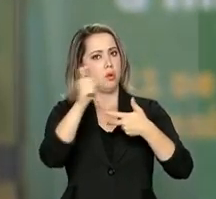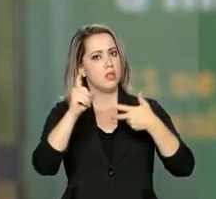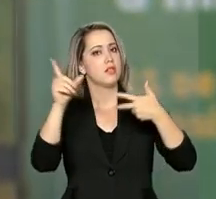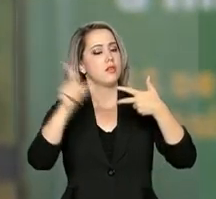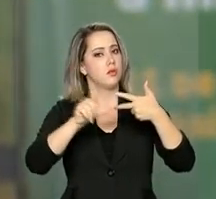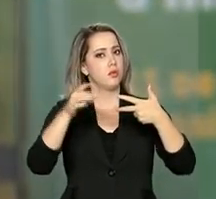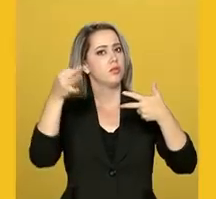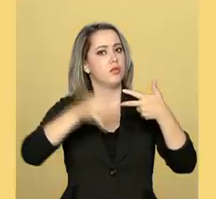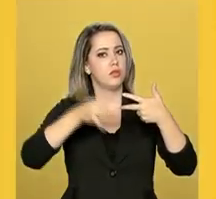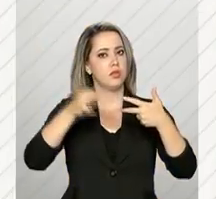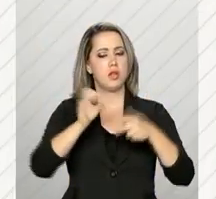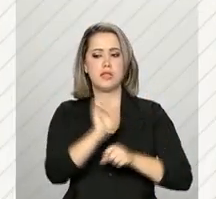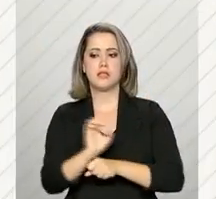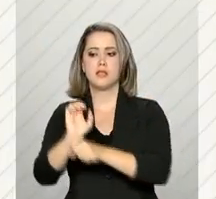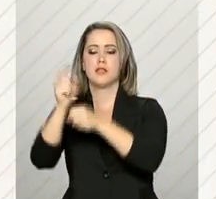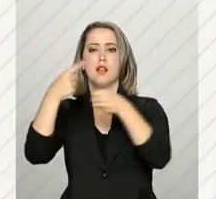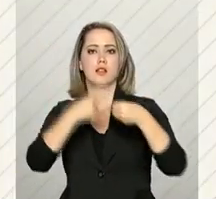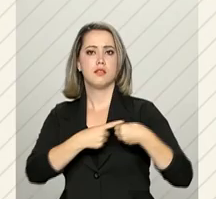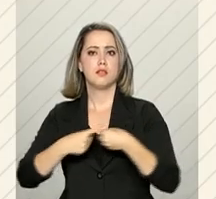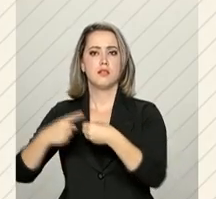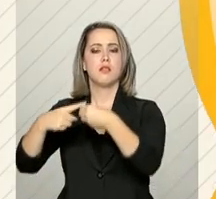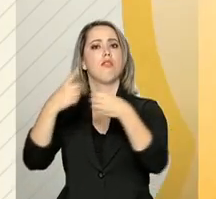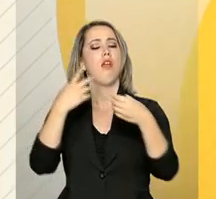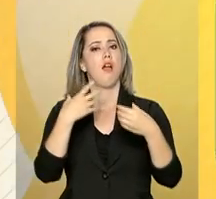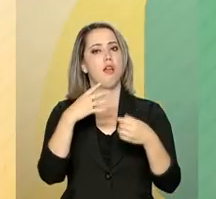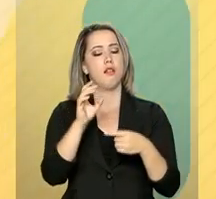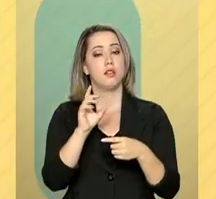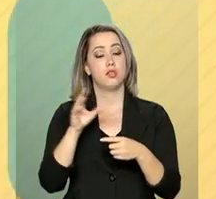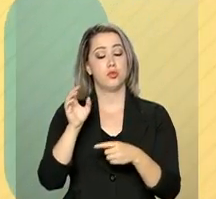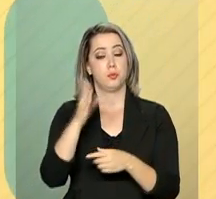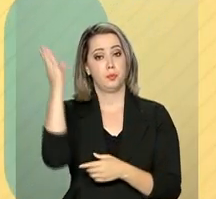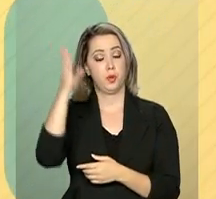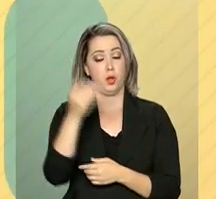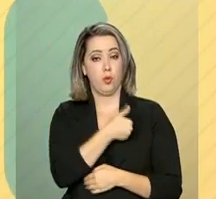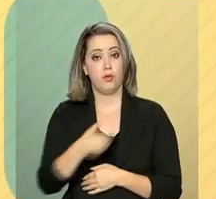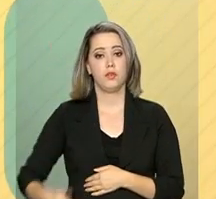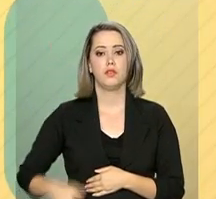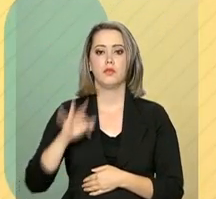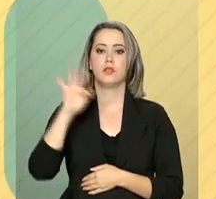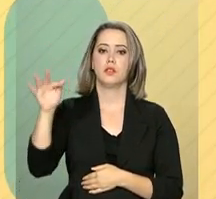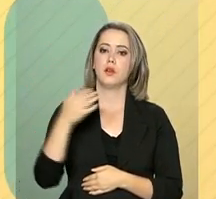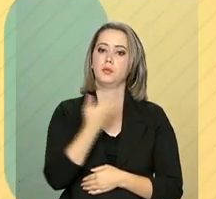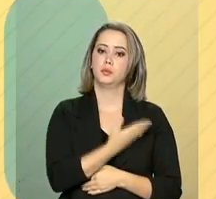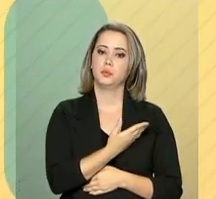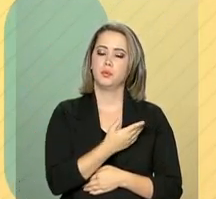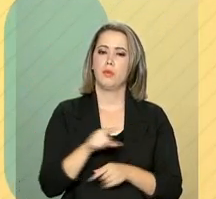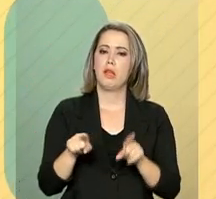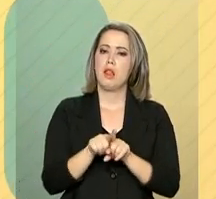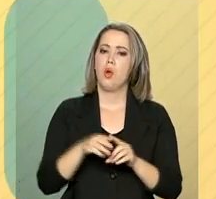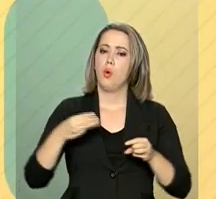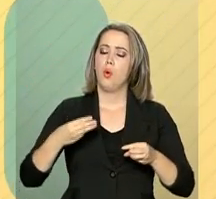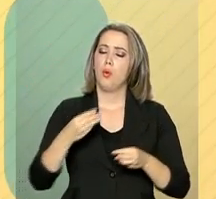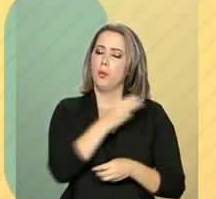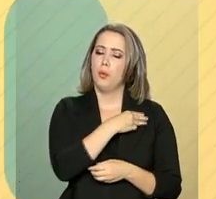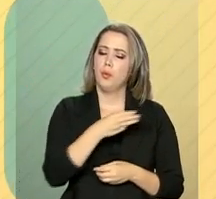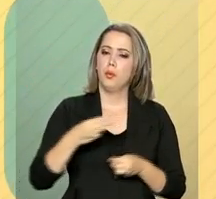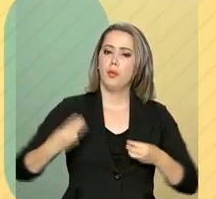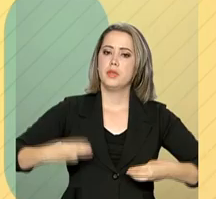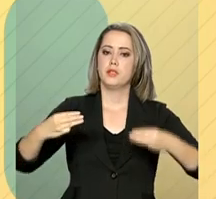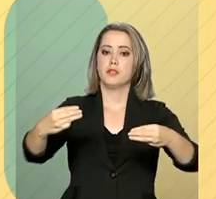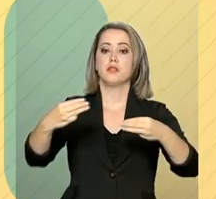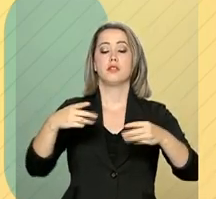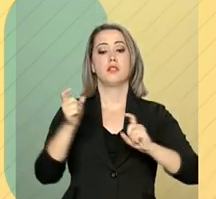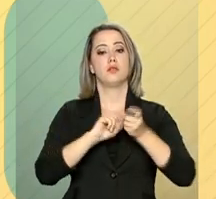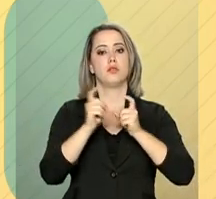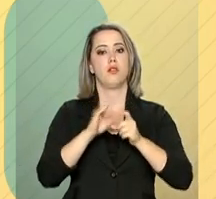e Municípios. O Ministério da Fazenda recebeu a maior quantidade de pedidos via lei de acesso à informação, com 31